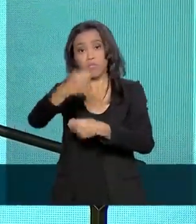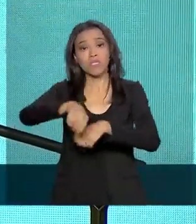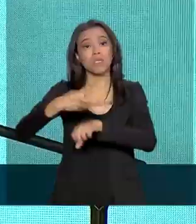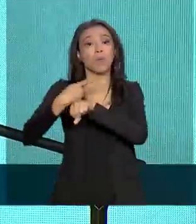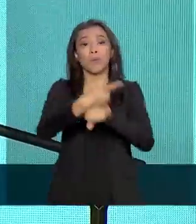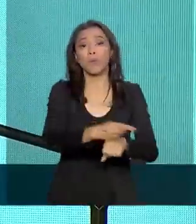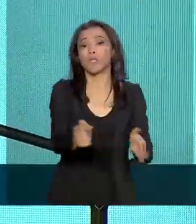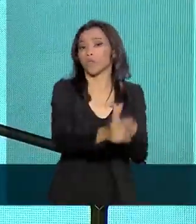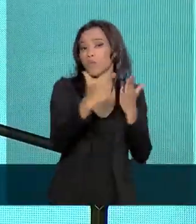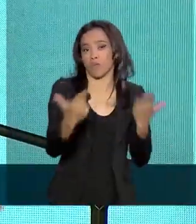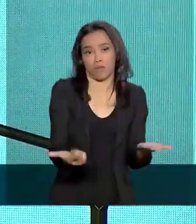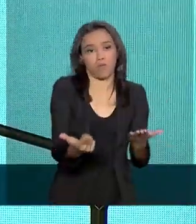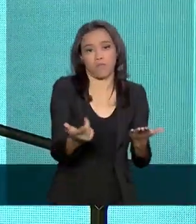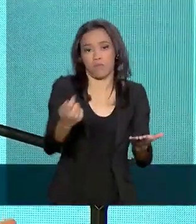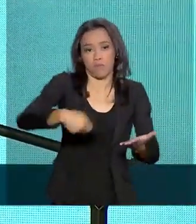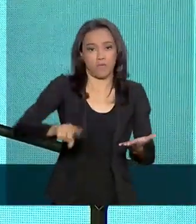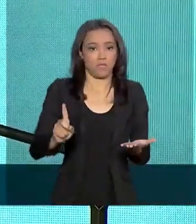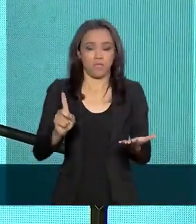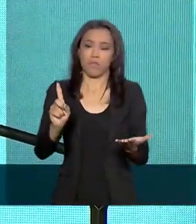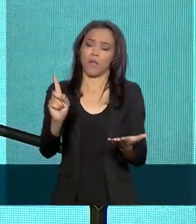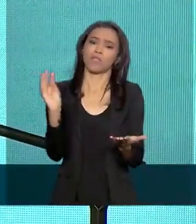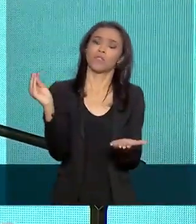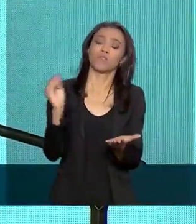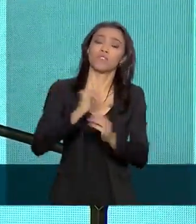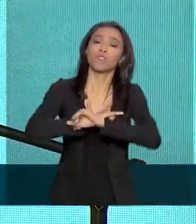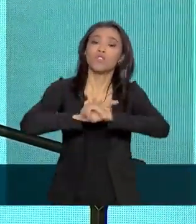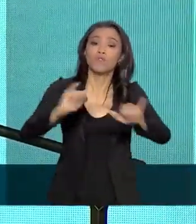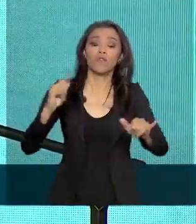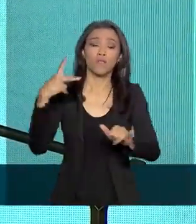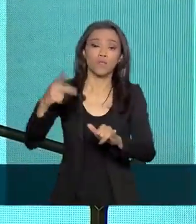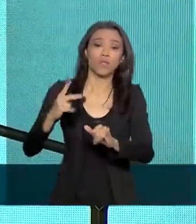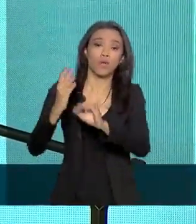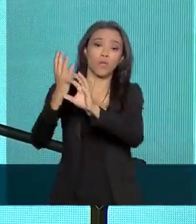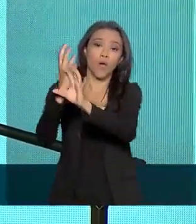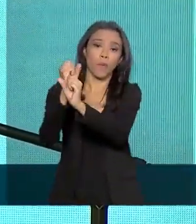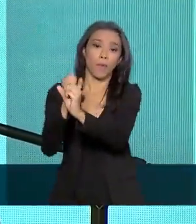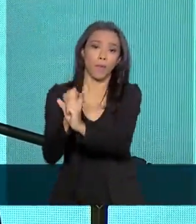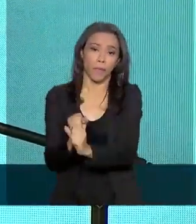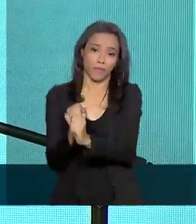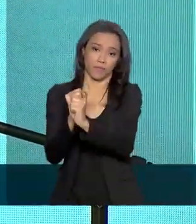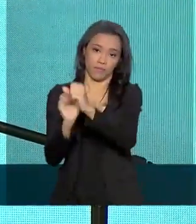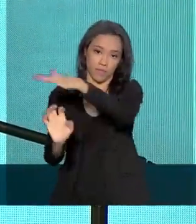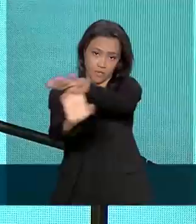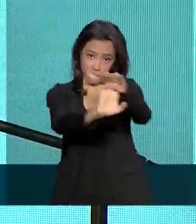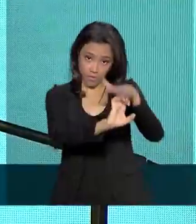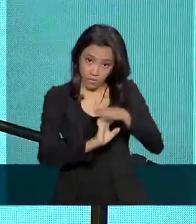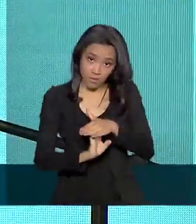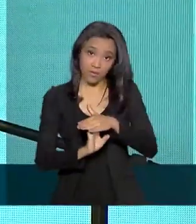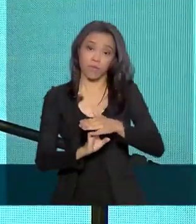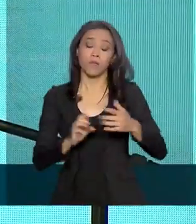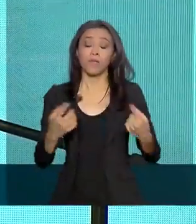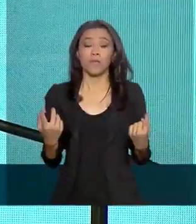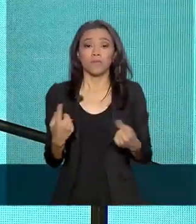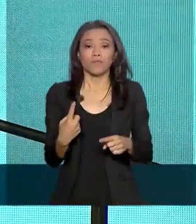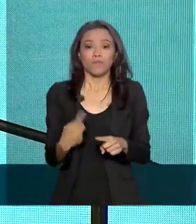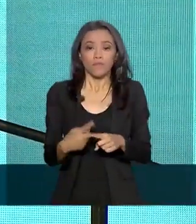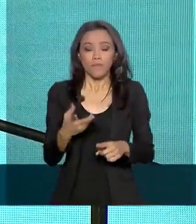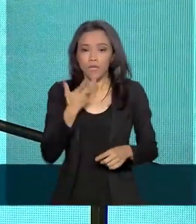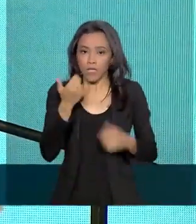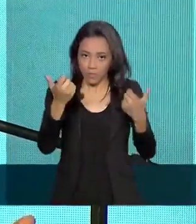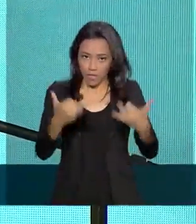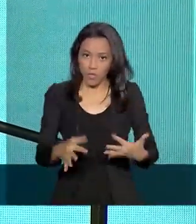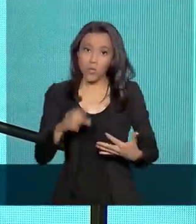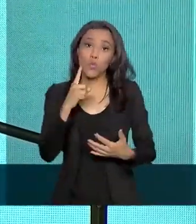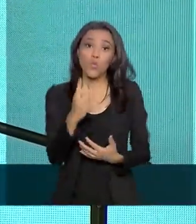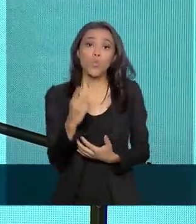A economia que nós levantamos lá, com dados próximos da realidade, em torno de 1 bilhão e 200 bilhões